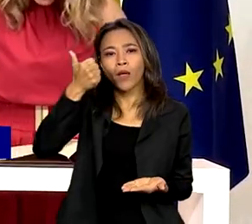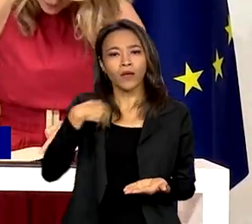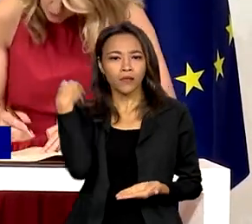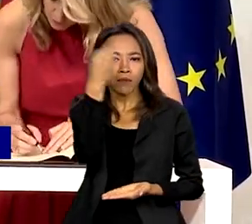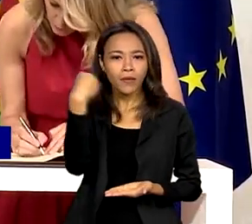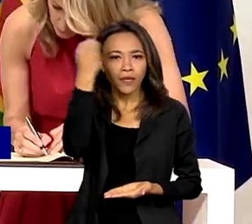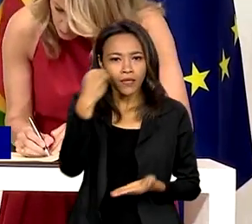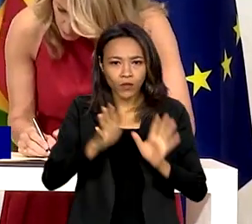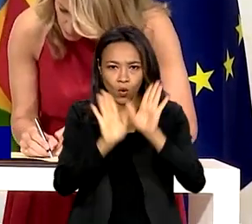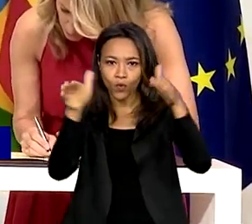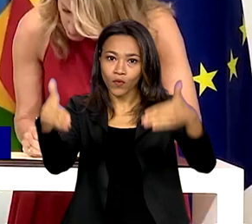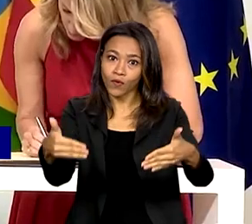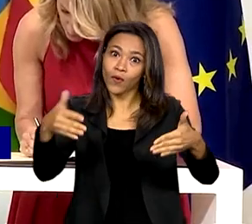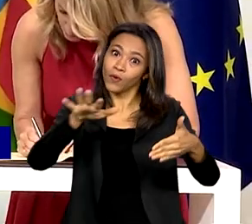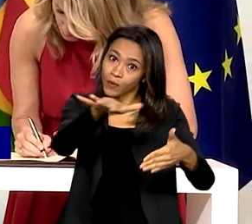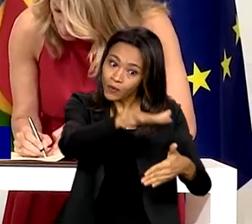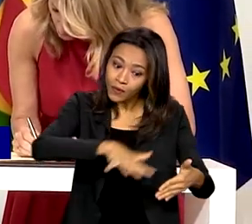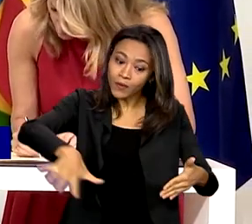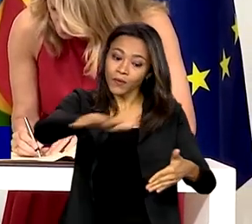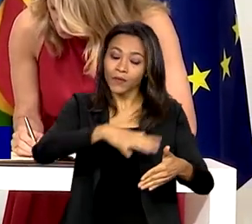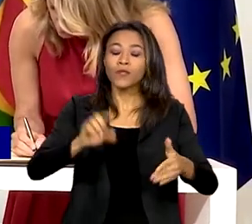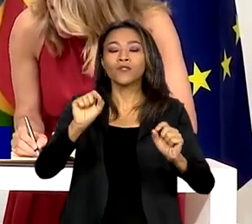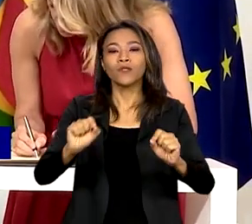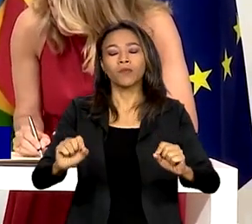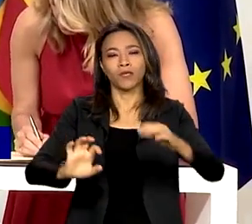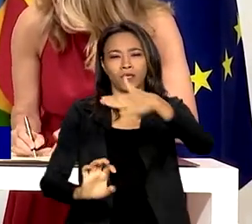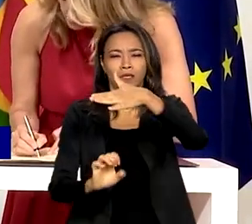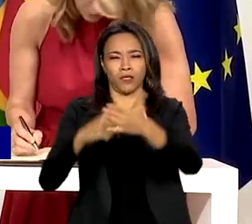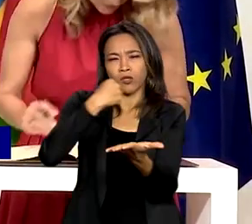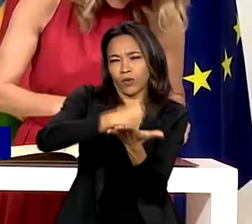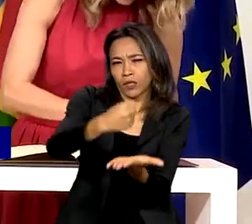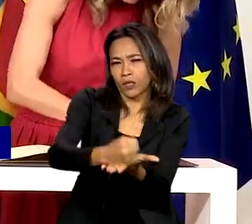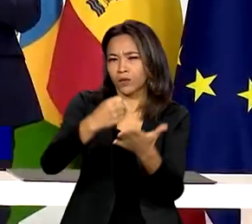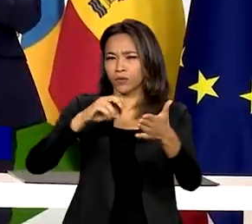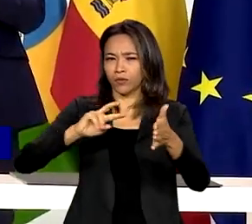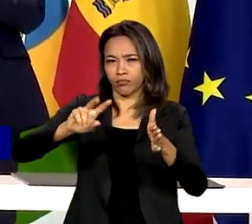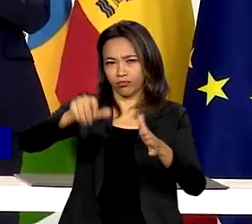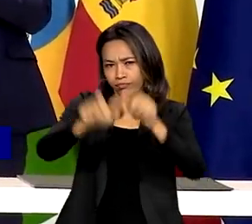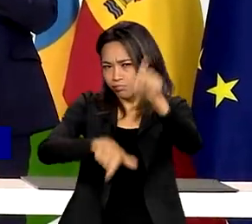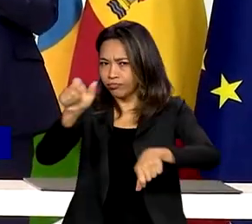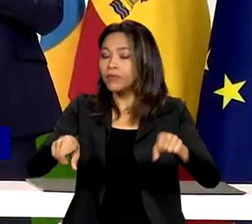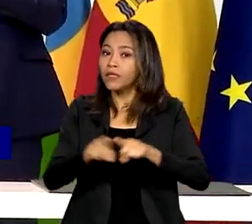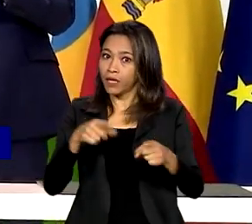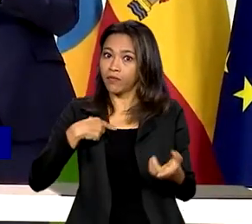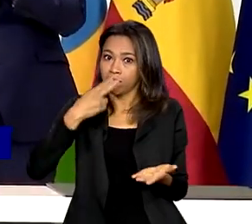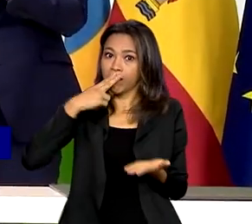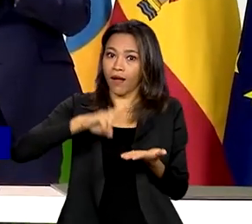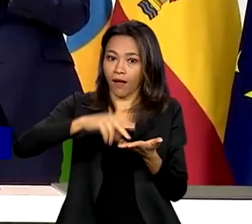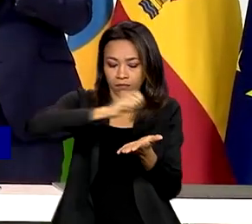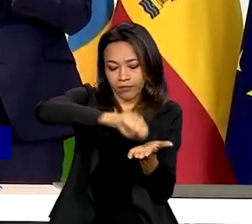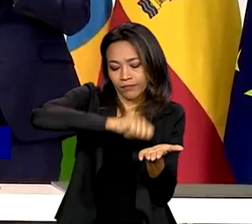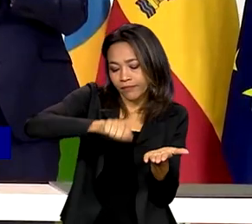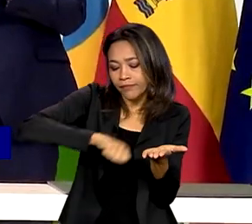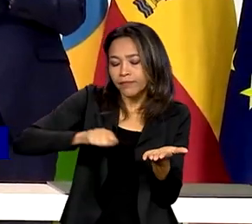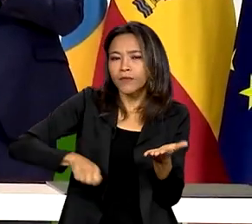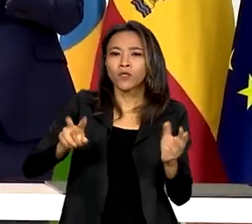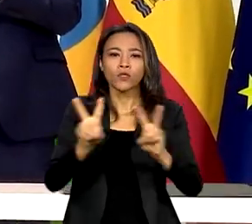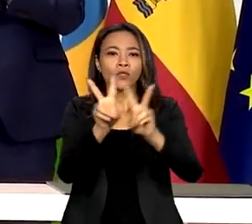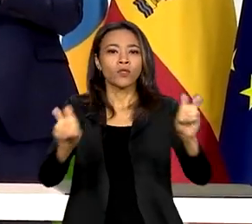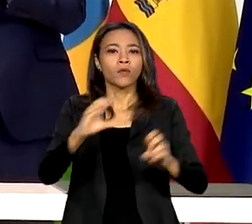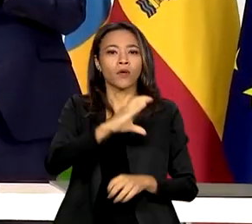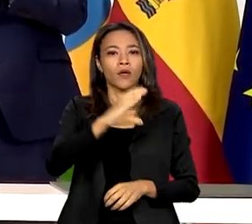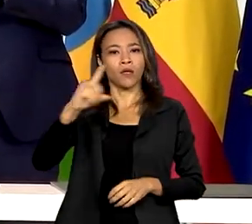ações de instituições de trabalhadores e empregadores. Teve também uma carta de intenções para a coordenação de projetos